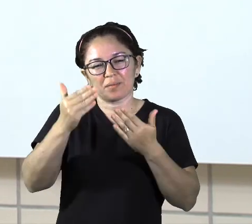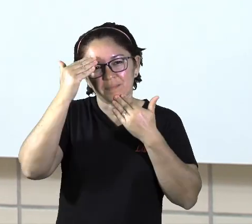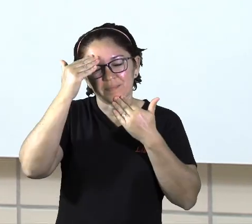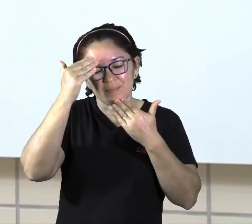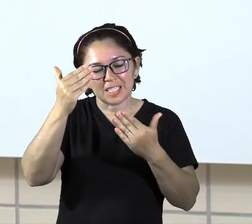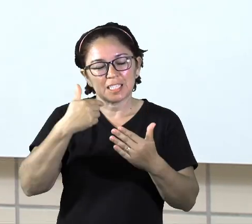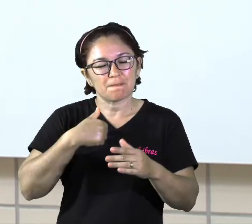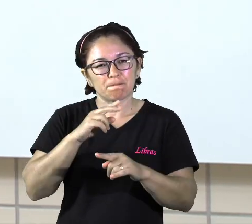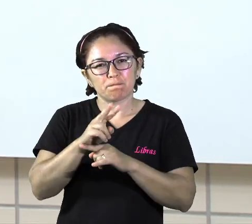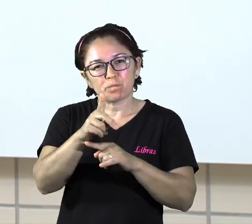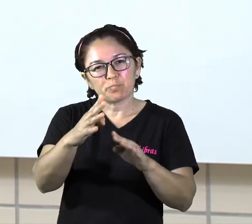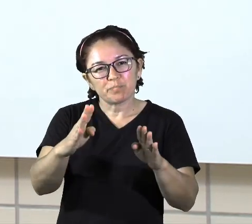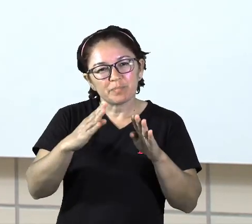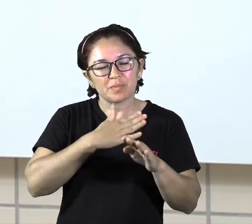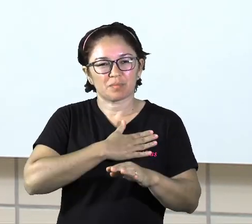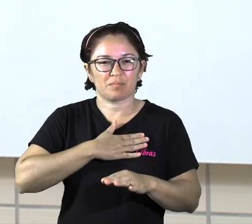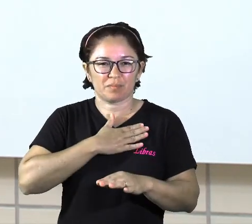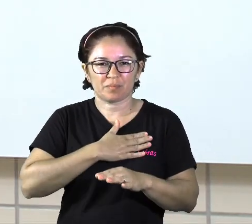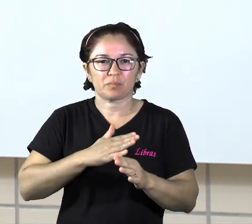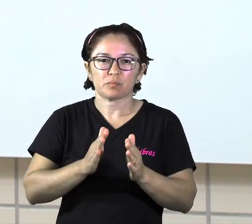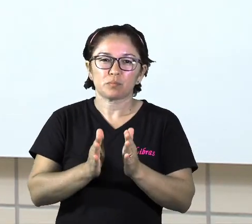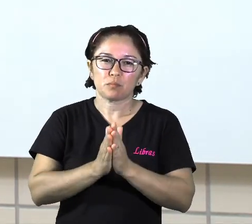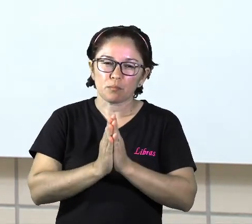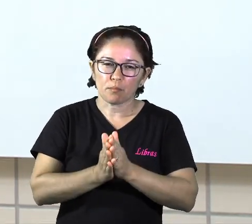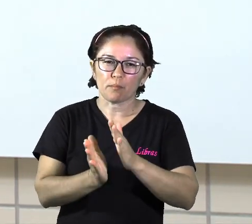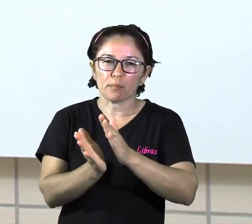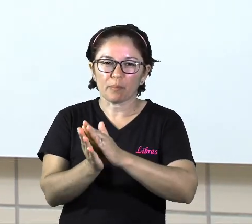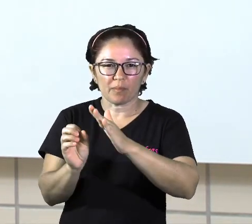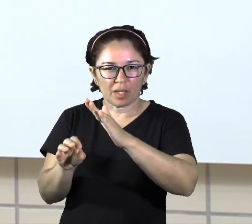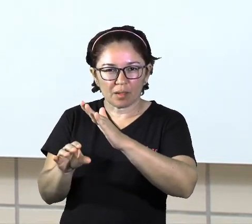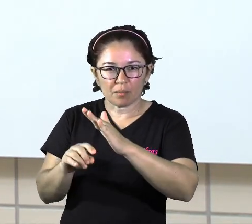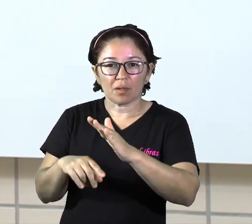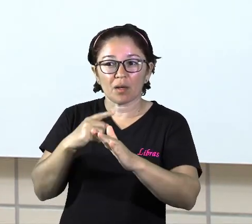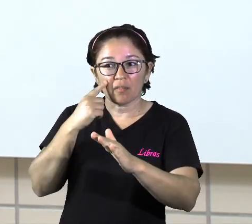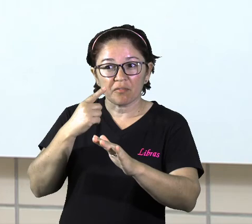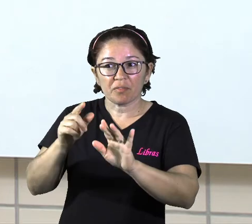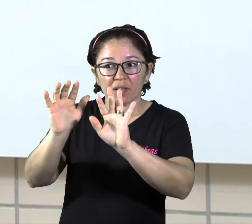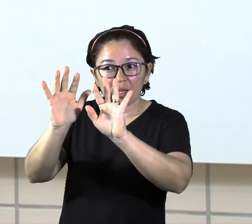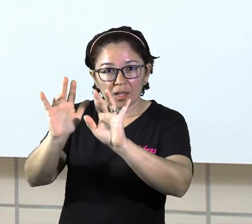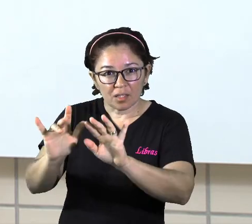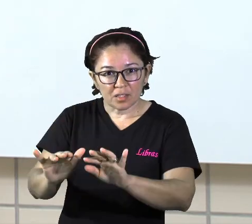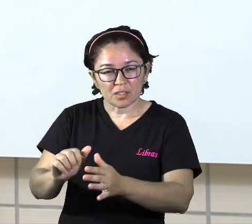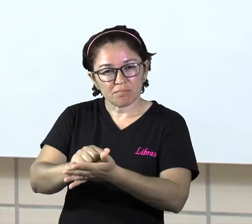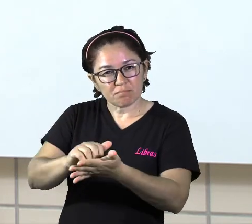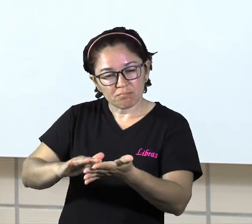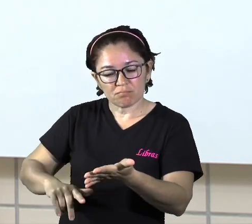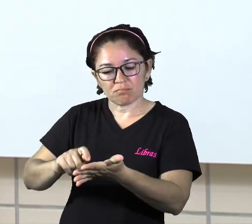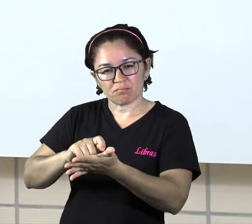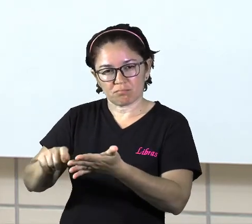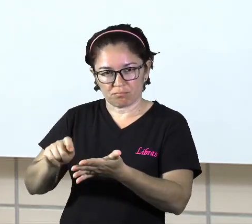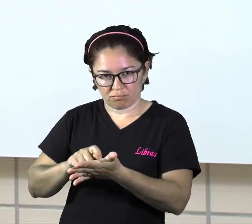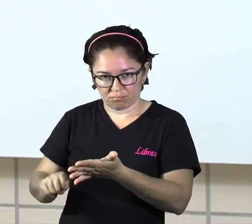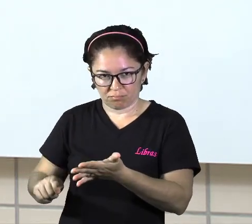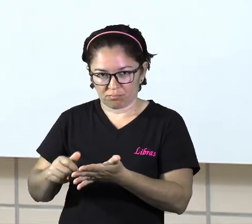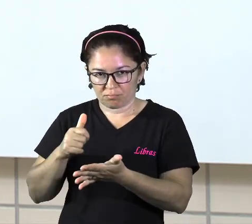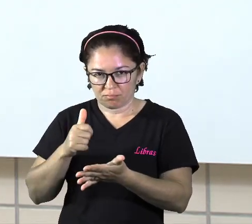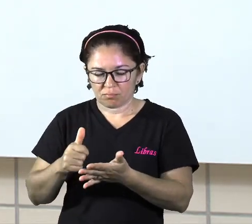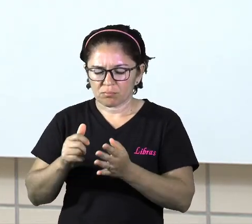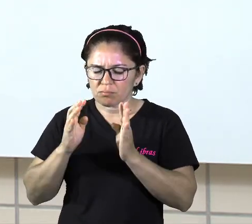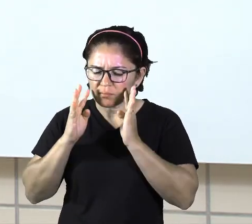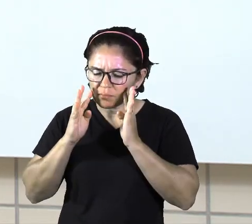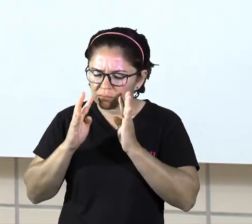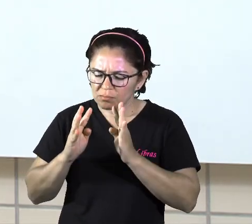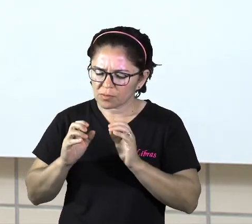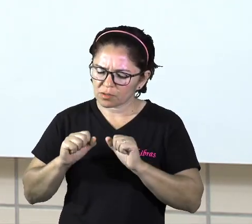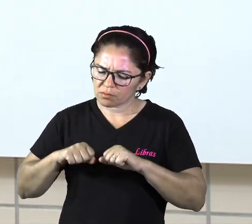Peguem o material de vocês na plataforma, acessem, realizem as atividades, façam tudo com muito capricho,